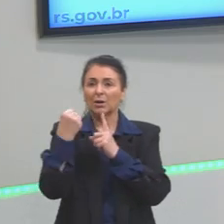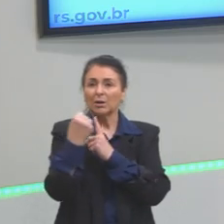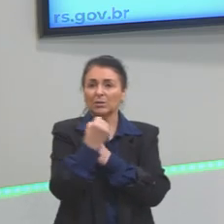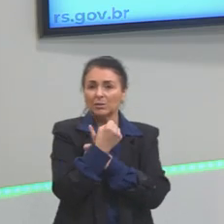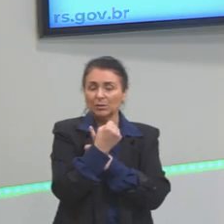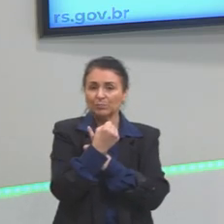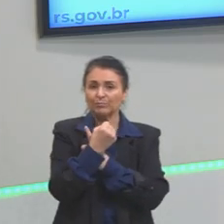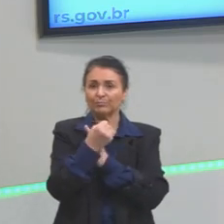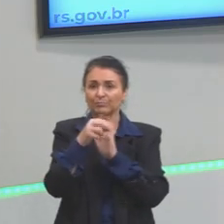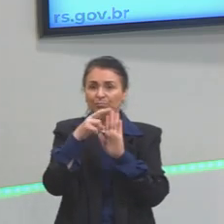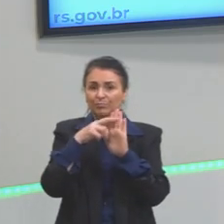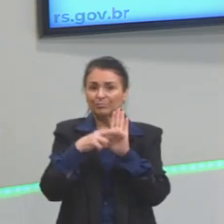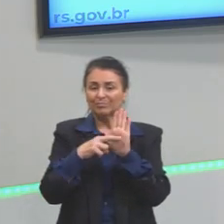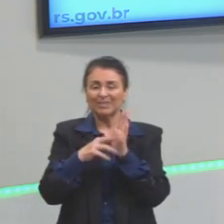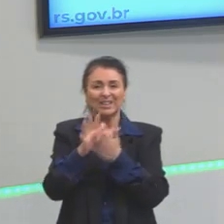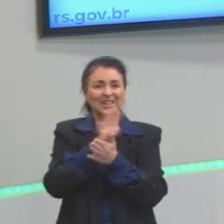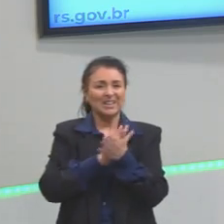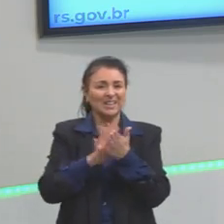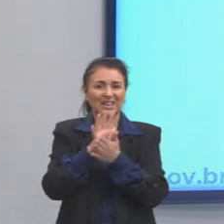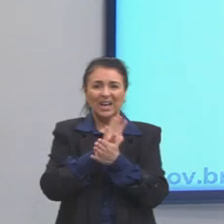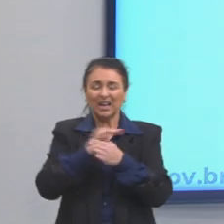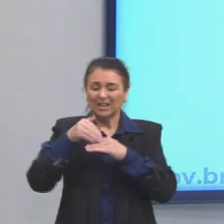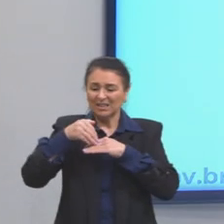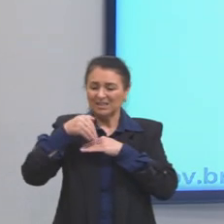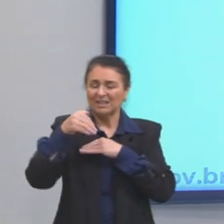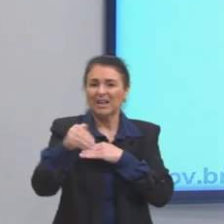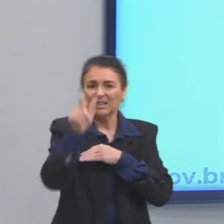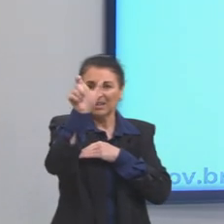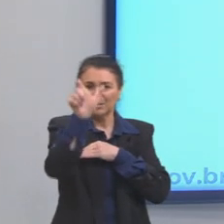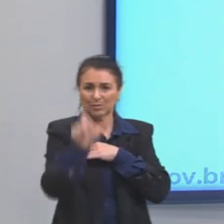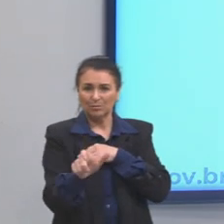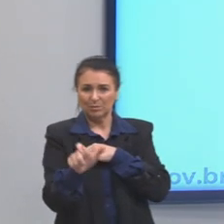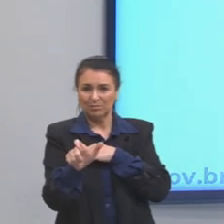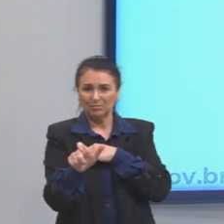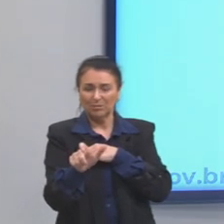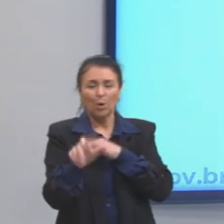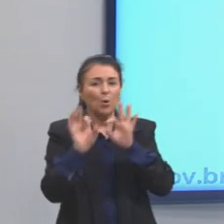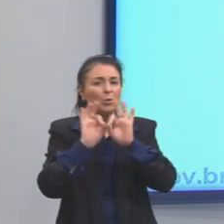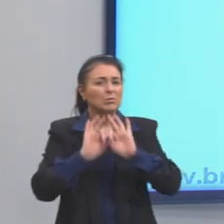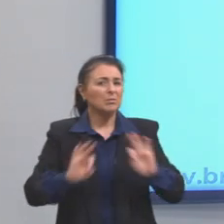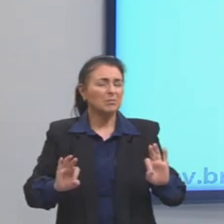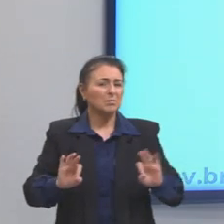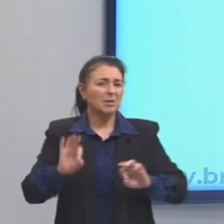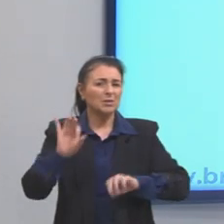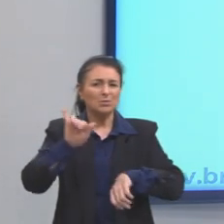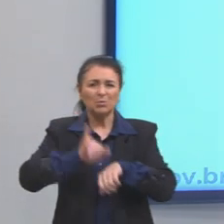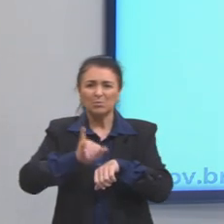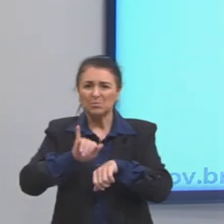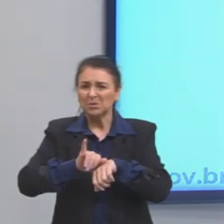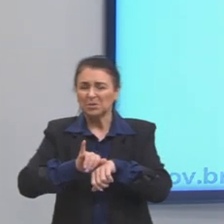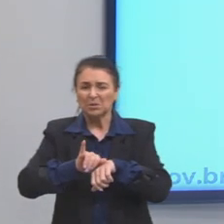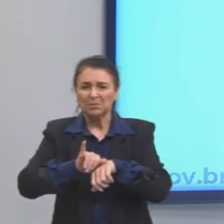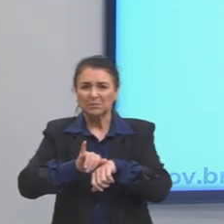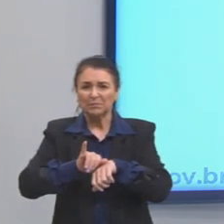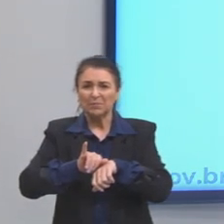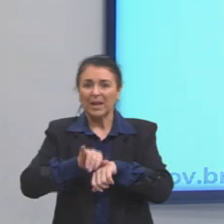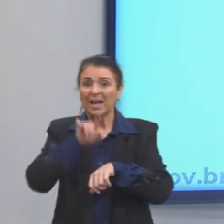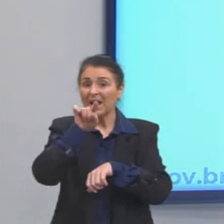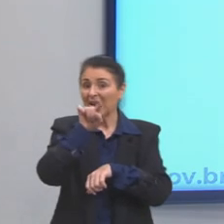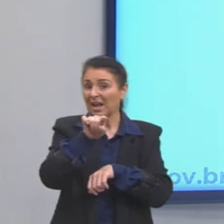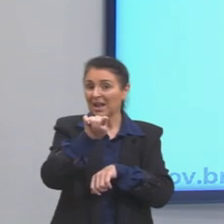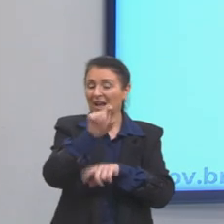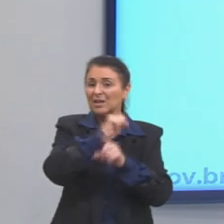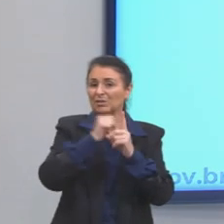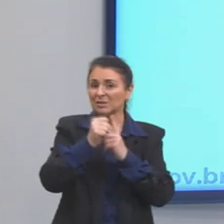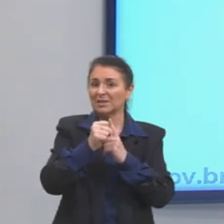sua regularidade, não é nada externo aos indivíduos. Tampouco é simplesmente um objeto oposto ao indivíduo. Ela é aquilo que todo